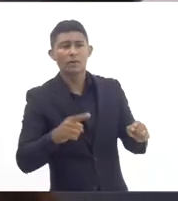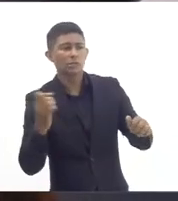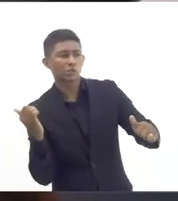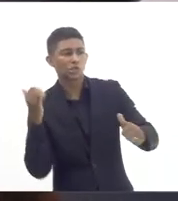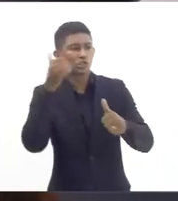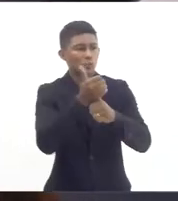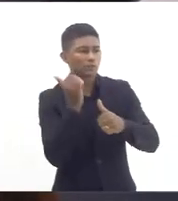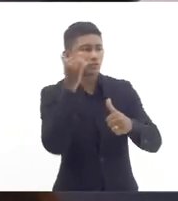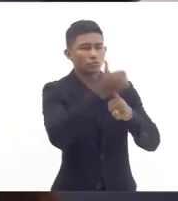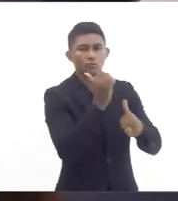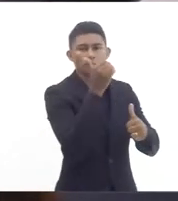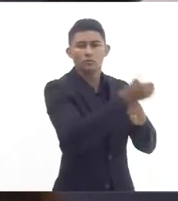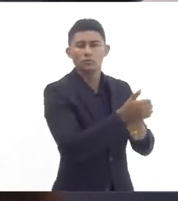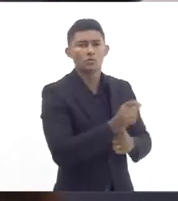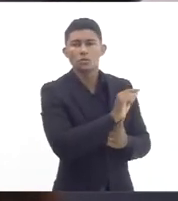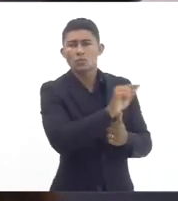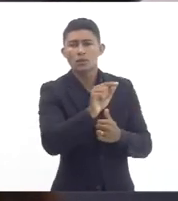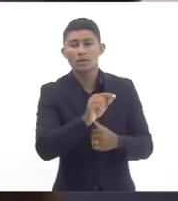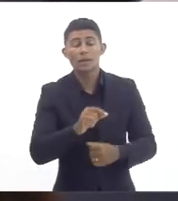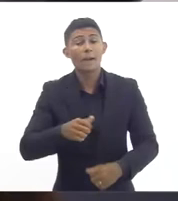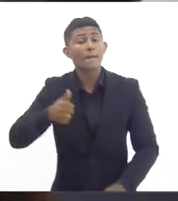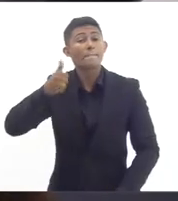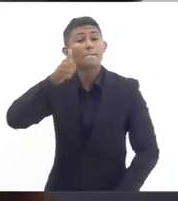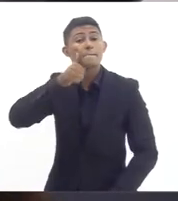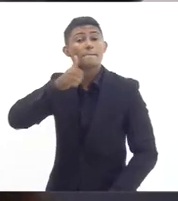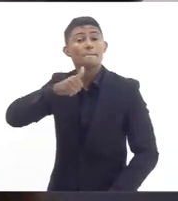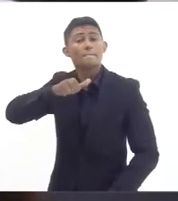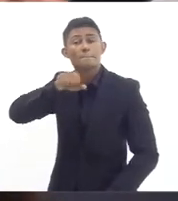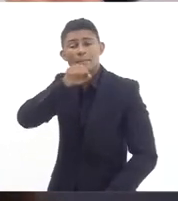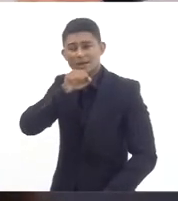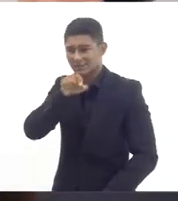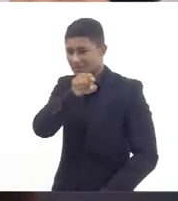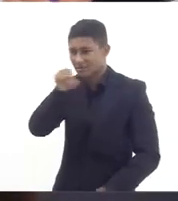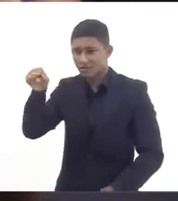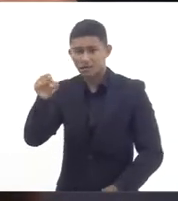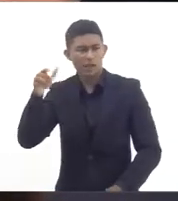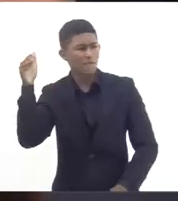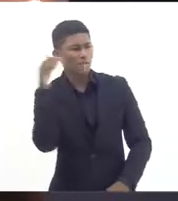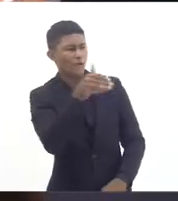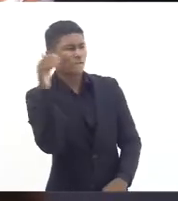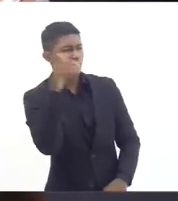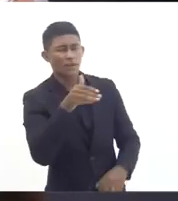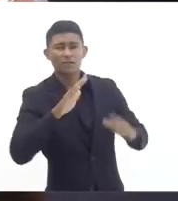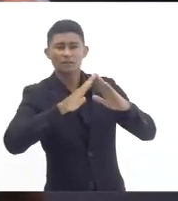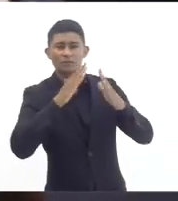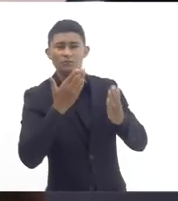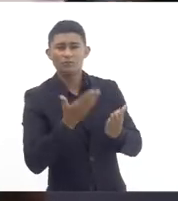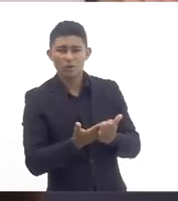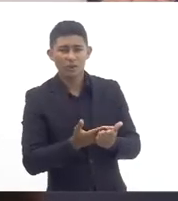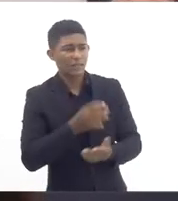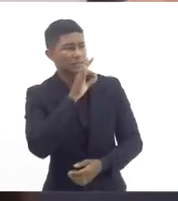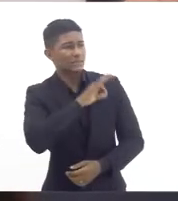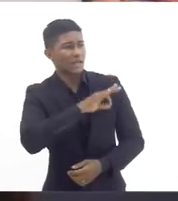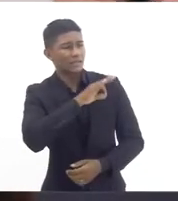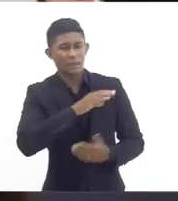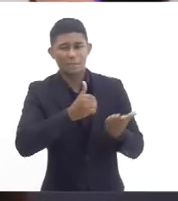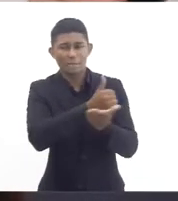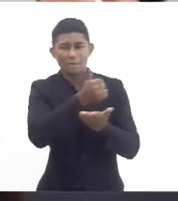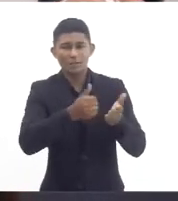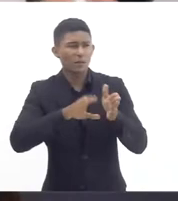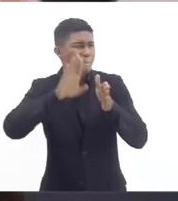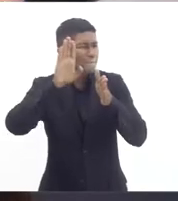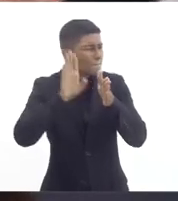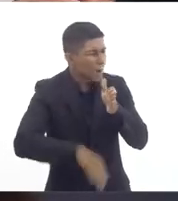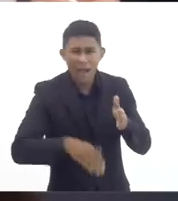mães que vão para a escola sem preparo nenhum recebendo menos que o salário mínimo é precarização da